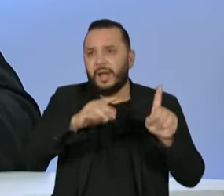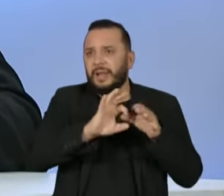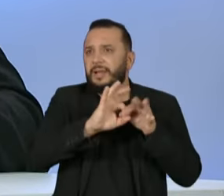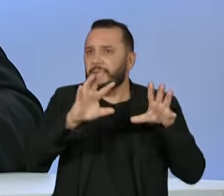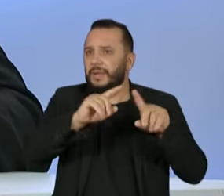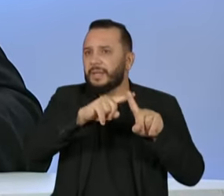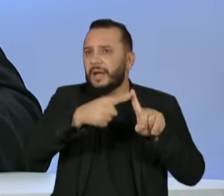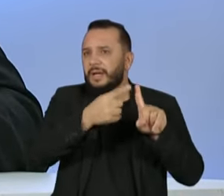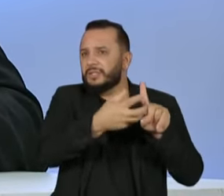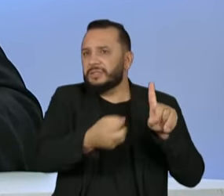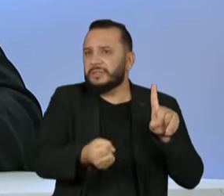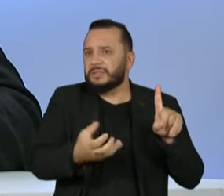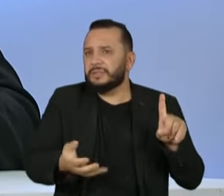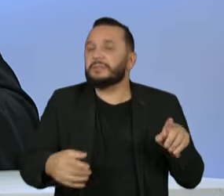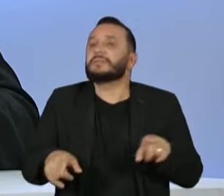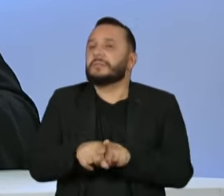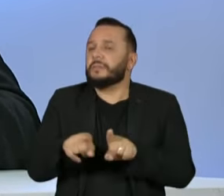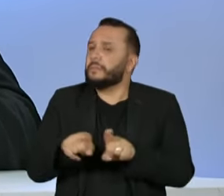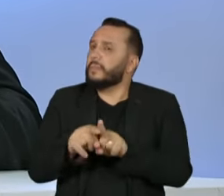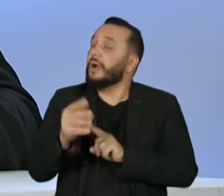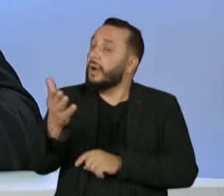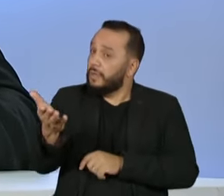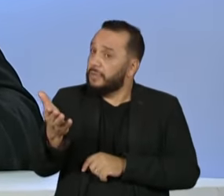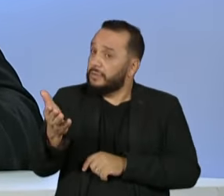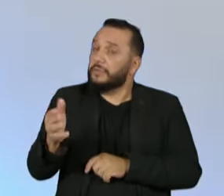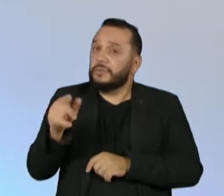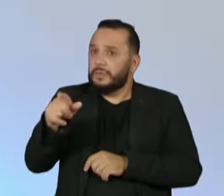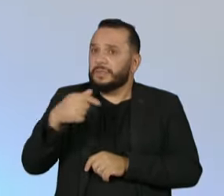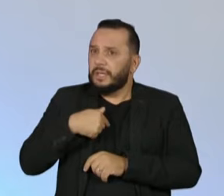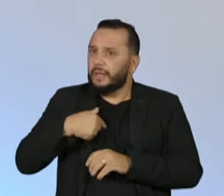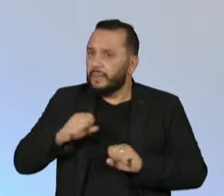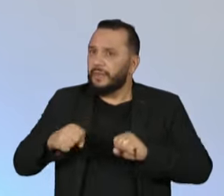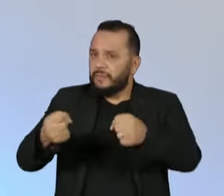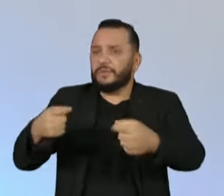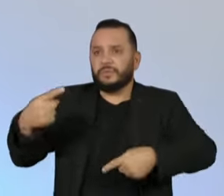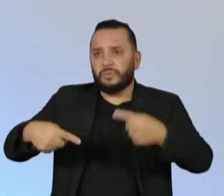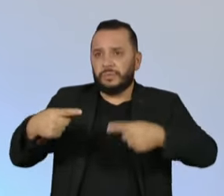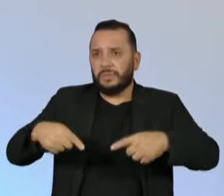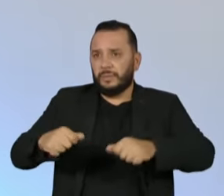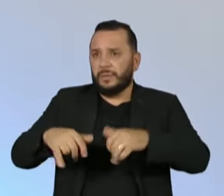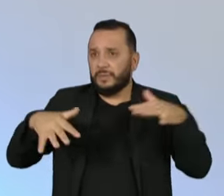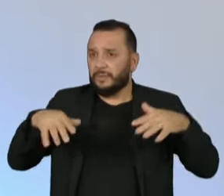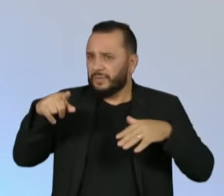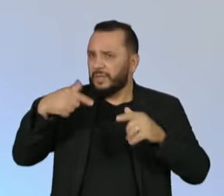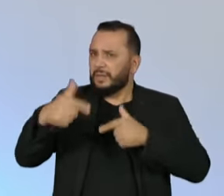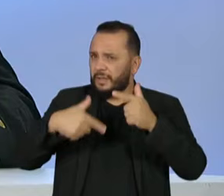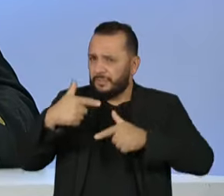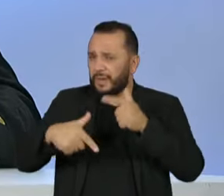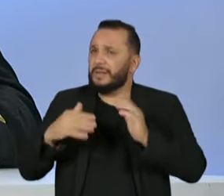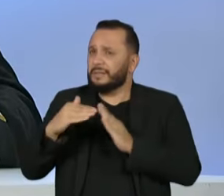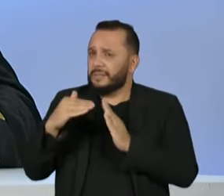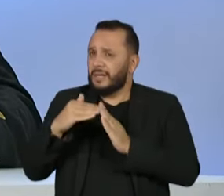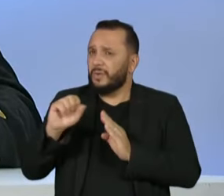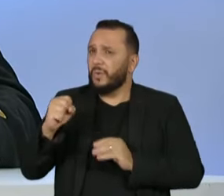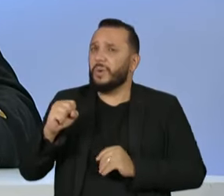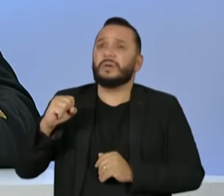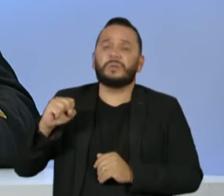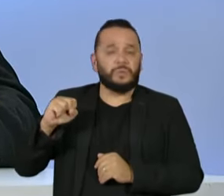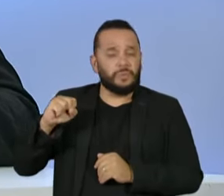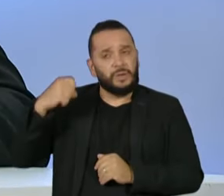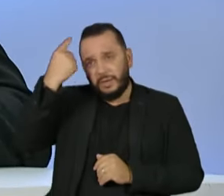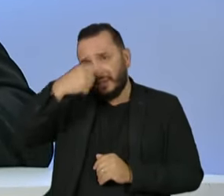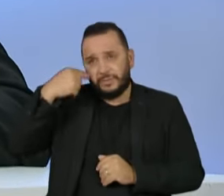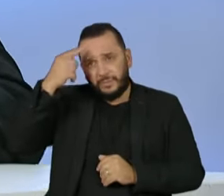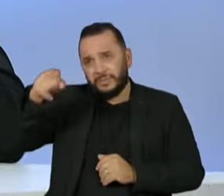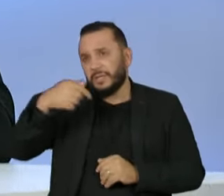A senhora defende a discussão no Parlamento, mas a senhora é Parlamento por oito anos no Senado e a senhora não trouxe essa discussão.